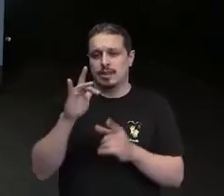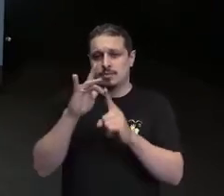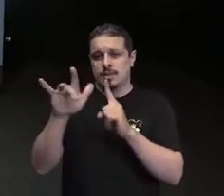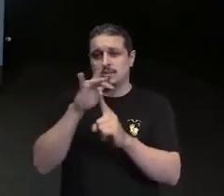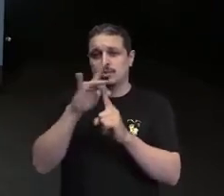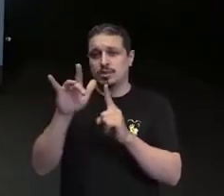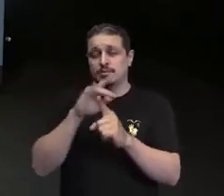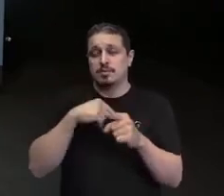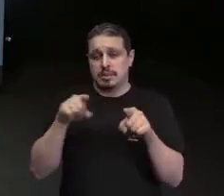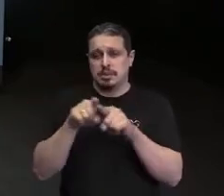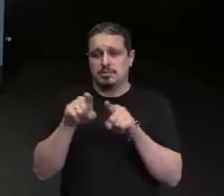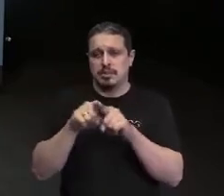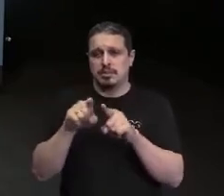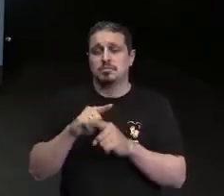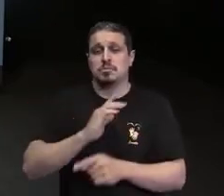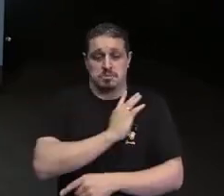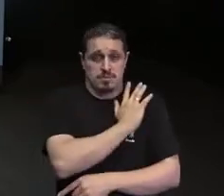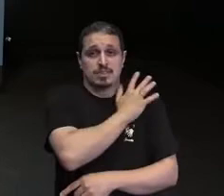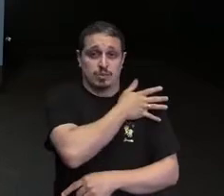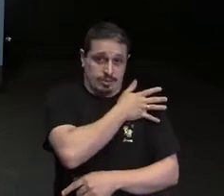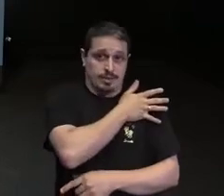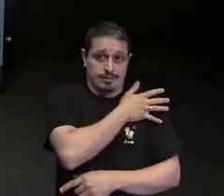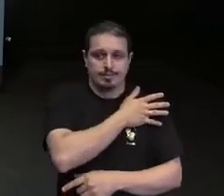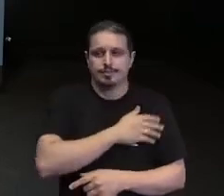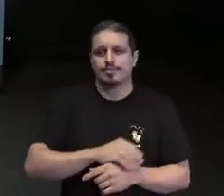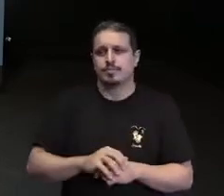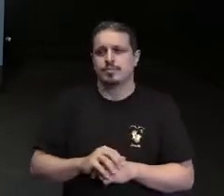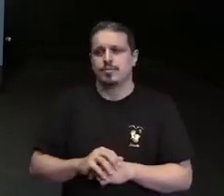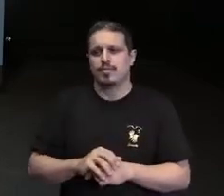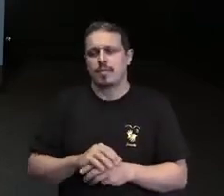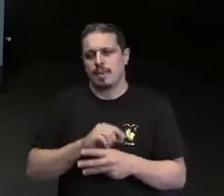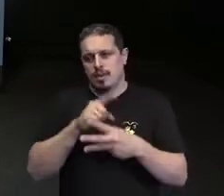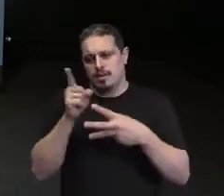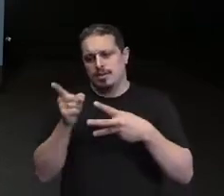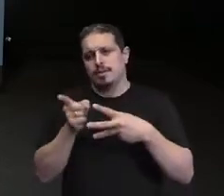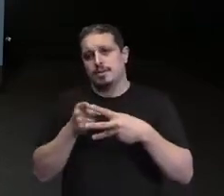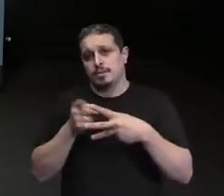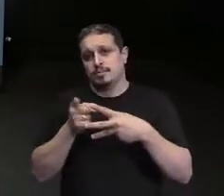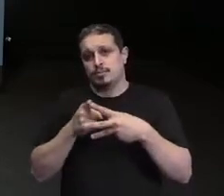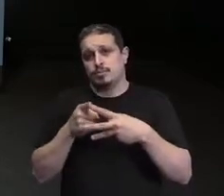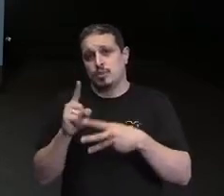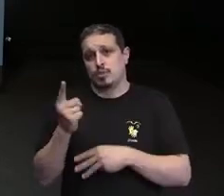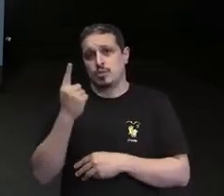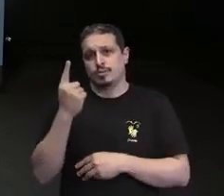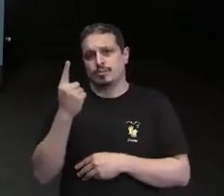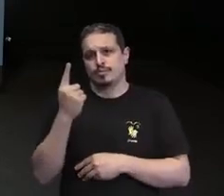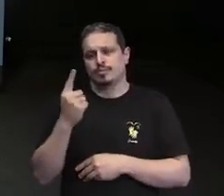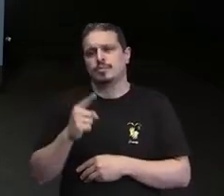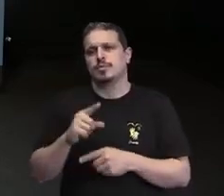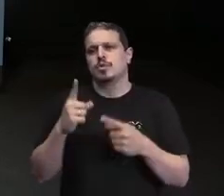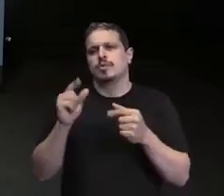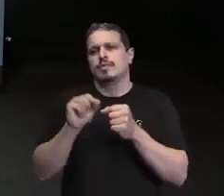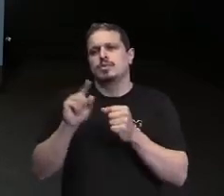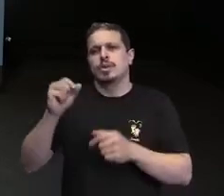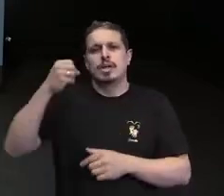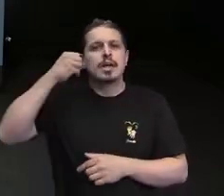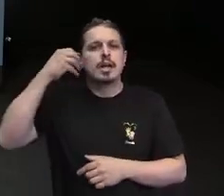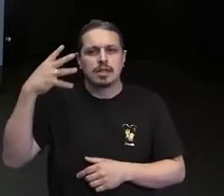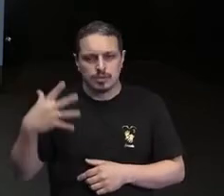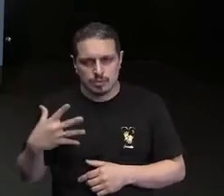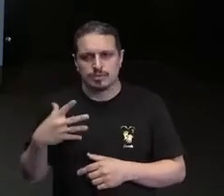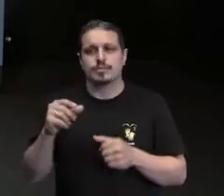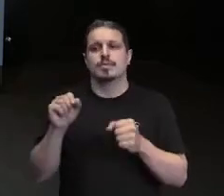E essas três jornadas, a primeira delas, e eu vou descrever as minhas imagens para que a minha apresentação seja mais